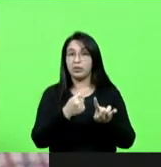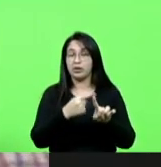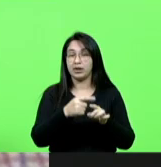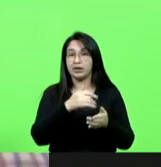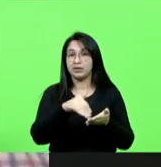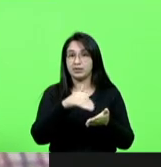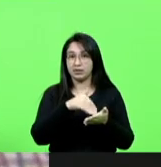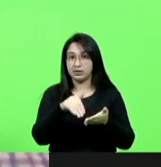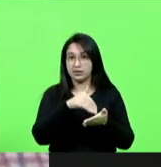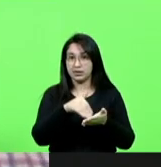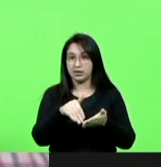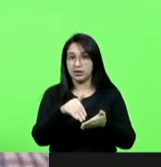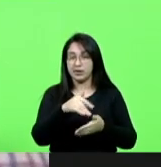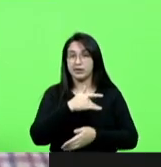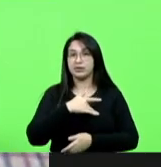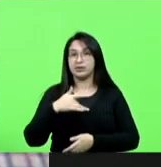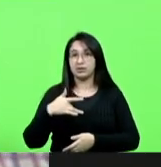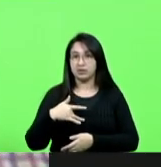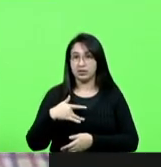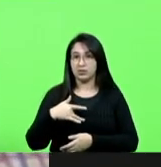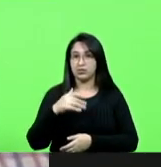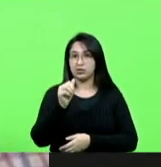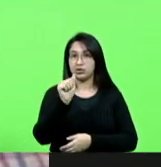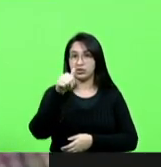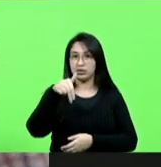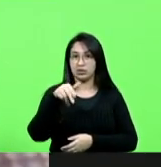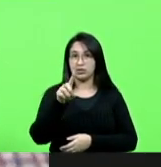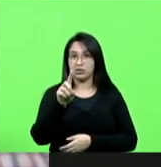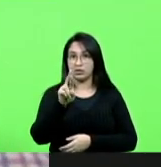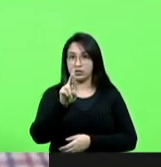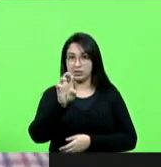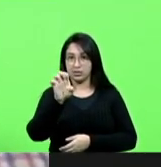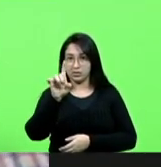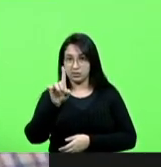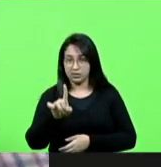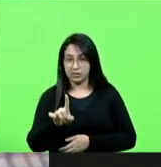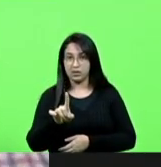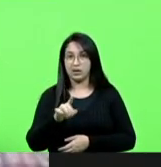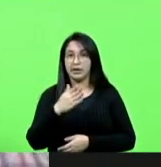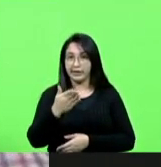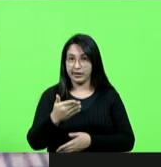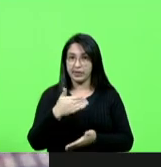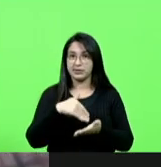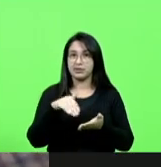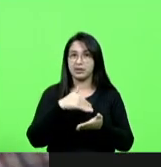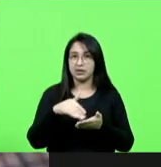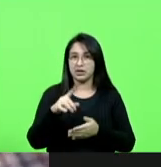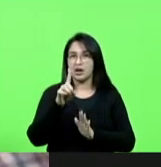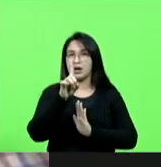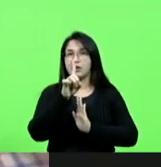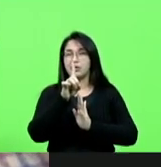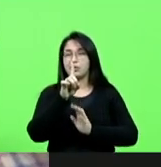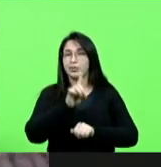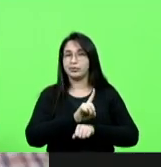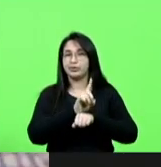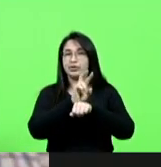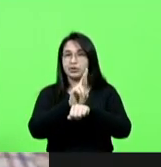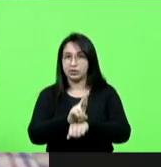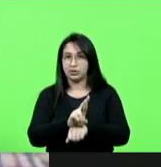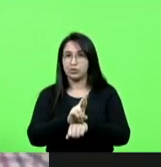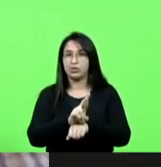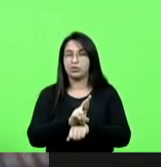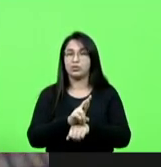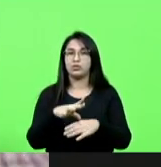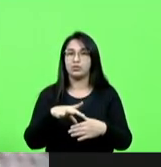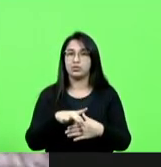saúde André Mota Ribeiro o secretário adjunto e diretor do superintendente dos hospitais